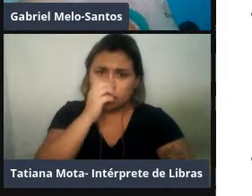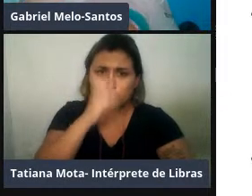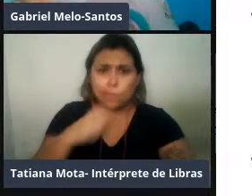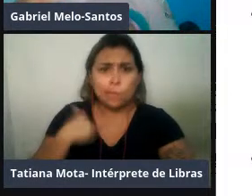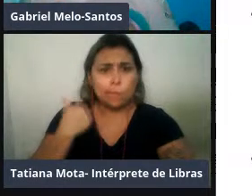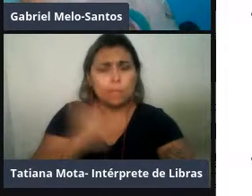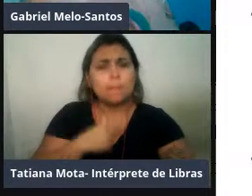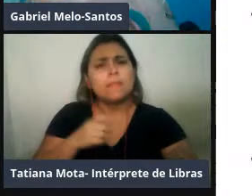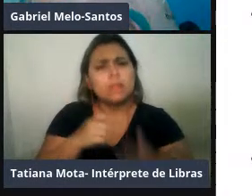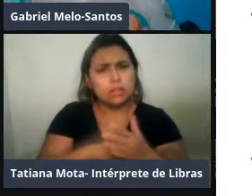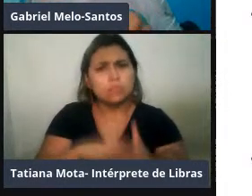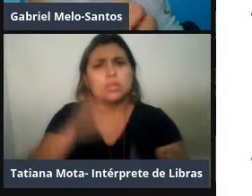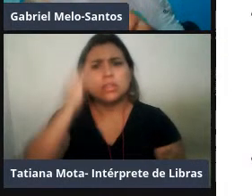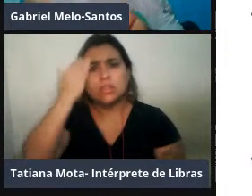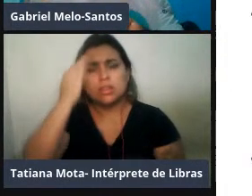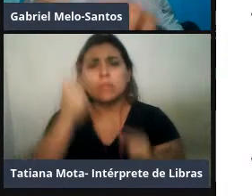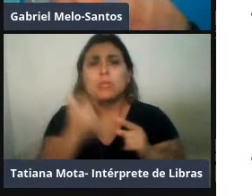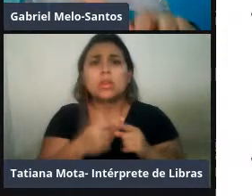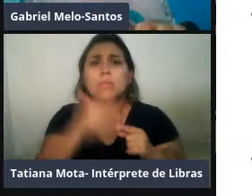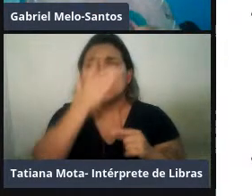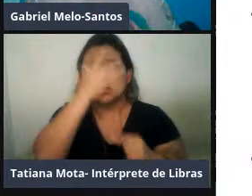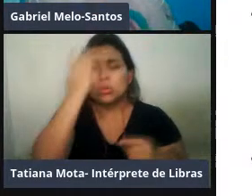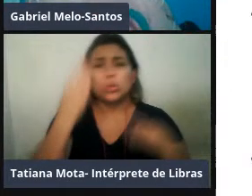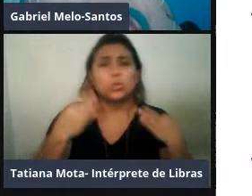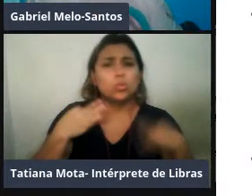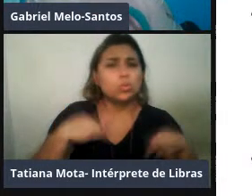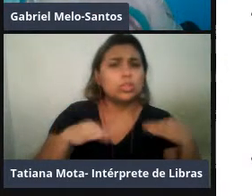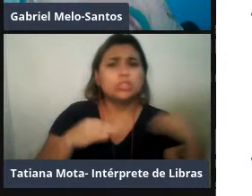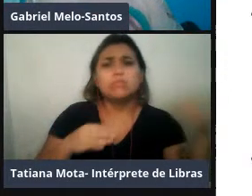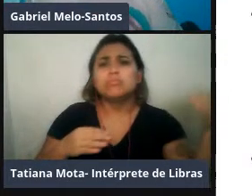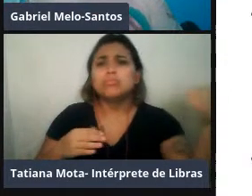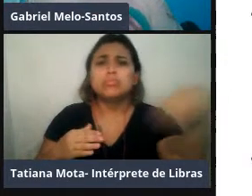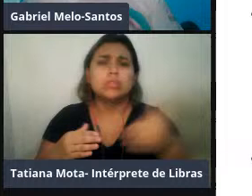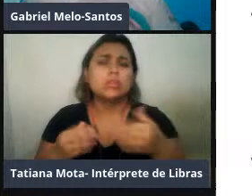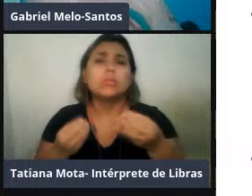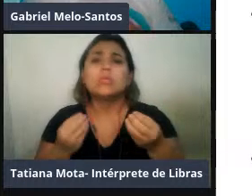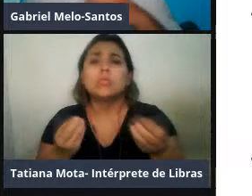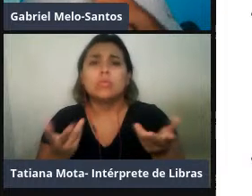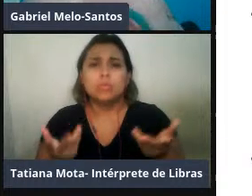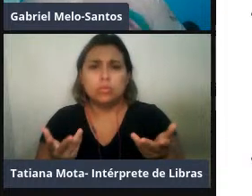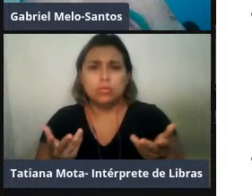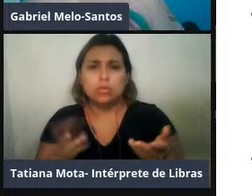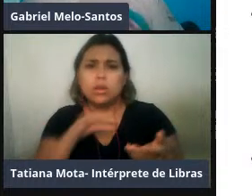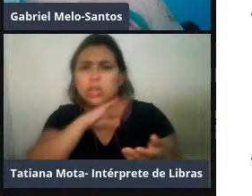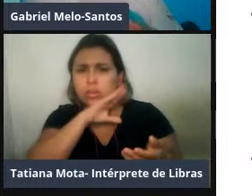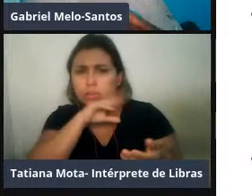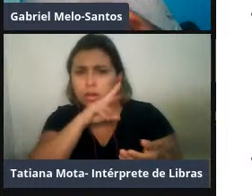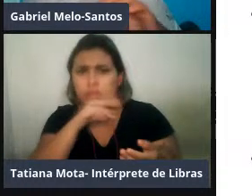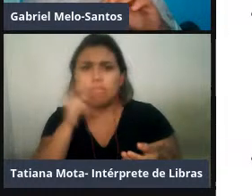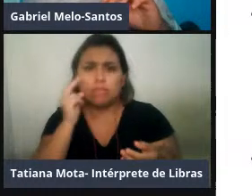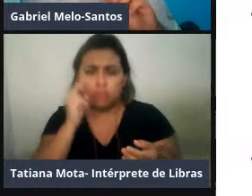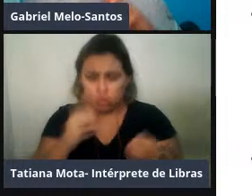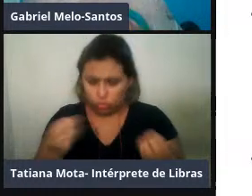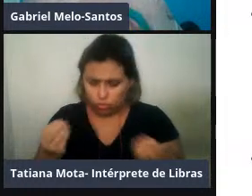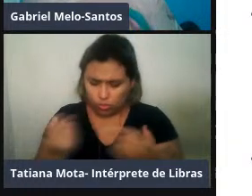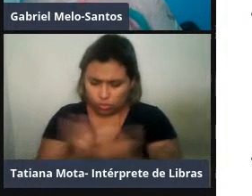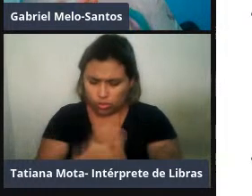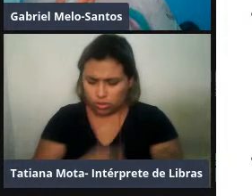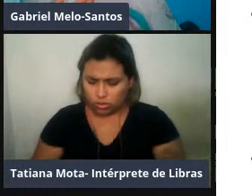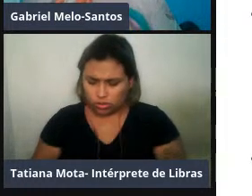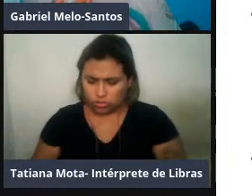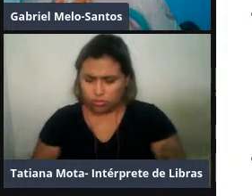atividade turística é desordenada, qual é o impacto delas nos animais. se impacta o ciclo reprodutivo, se impacta